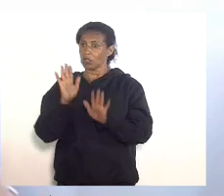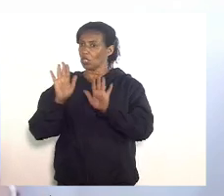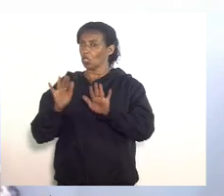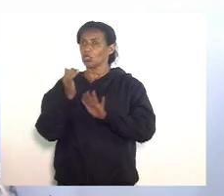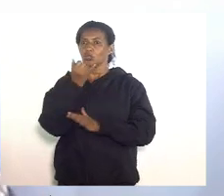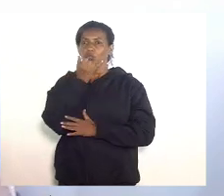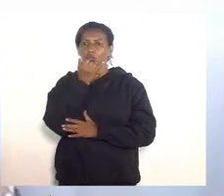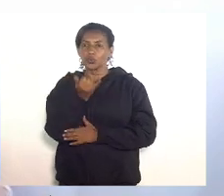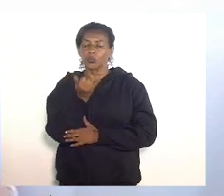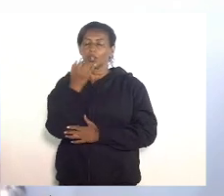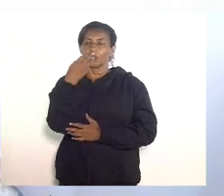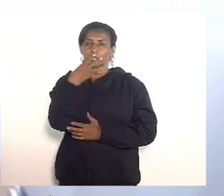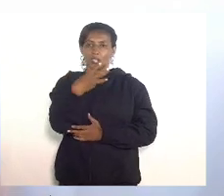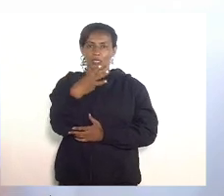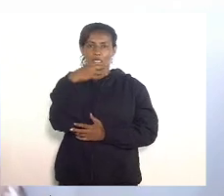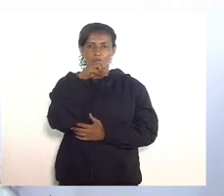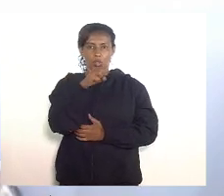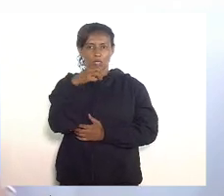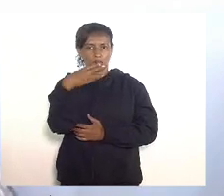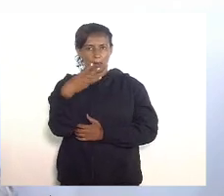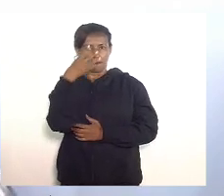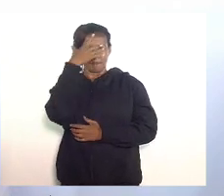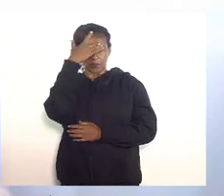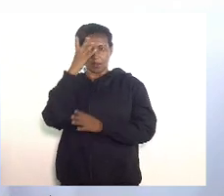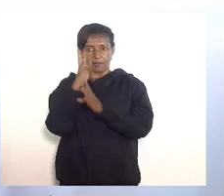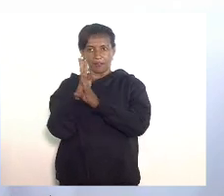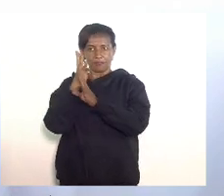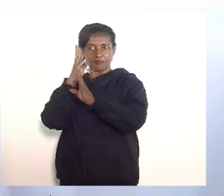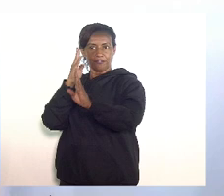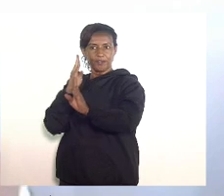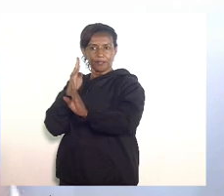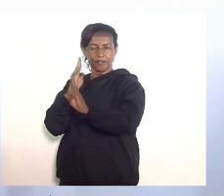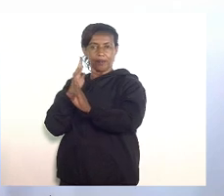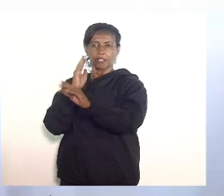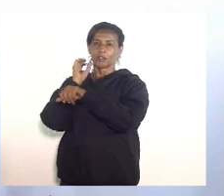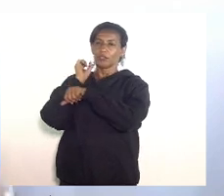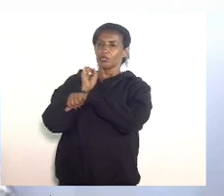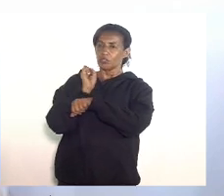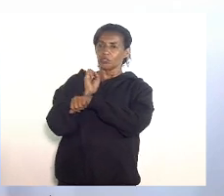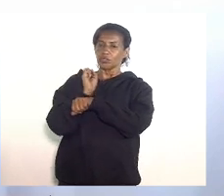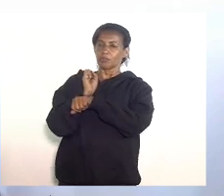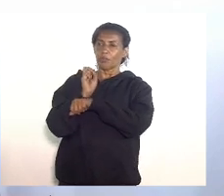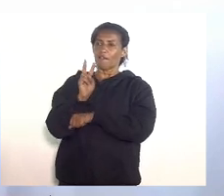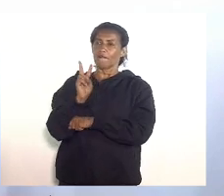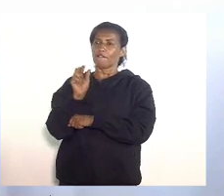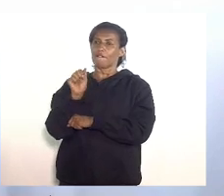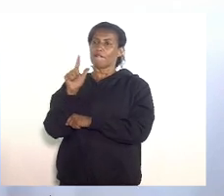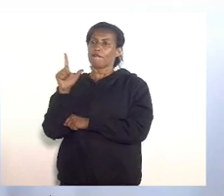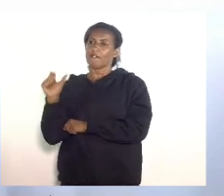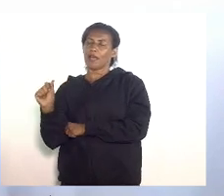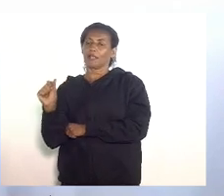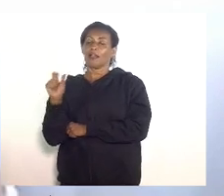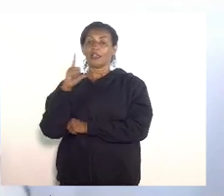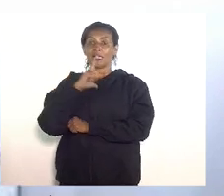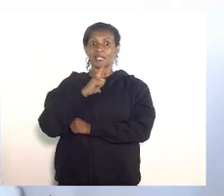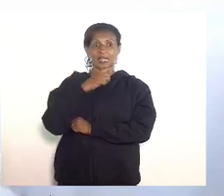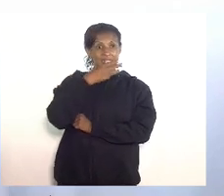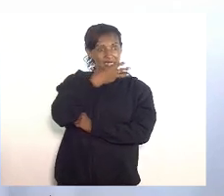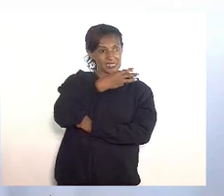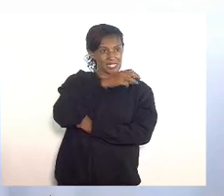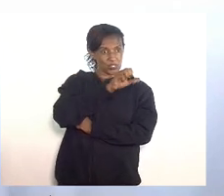383 pessoas na fila de espera e existem 387 leitos